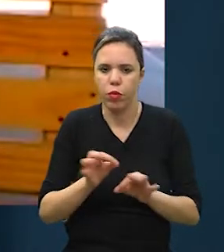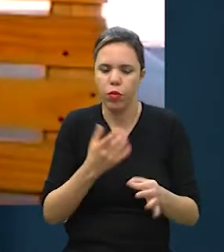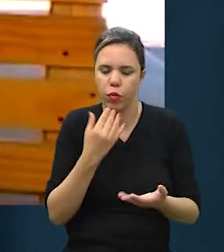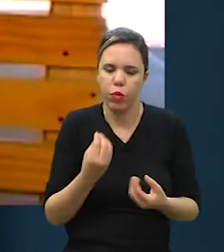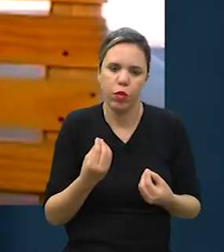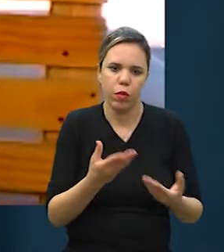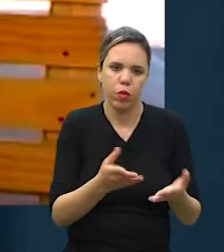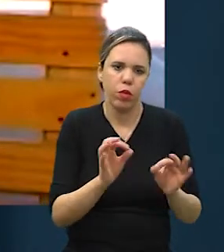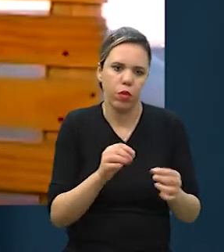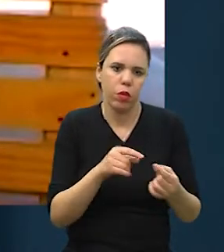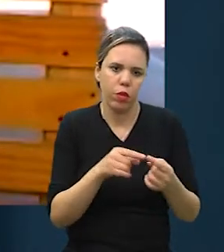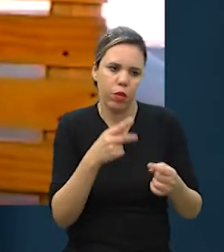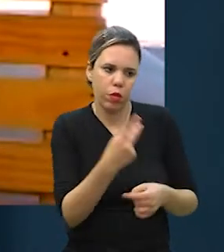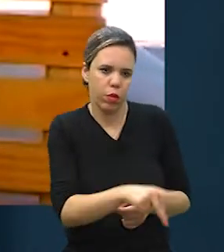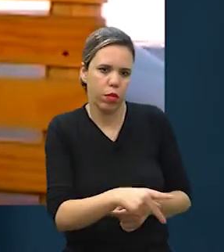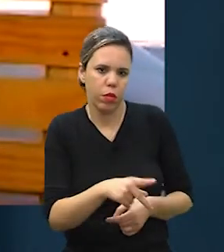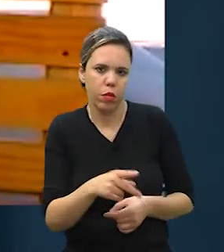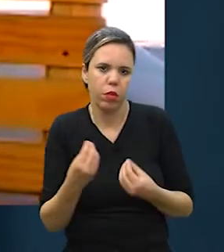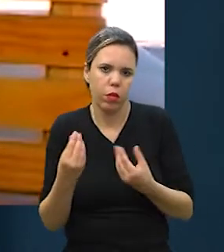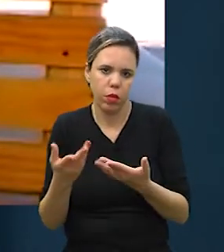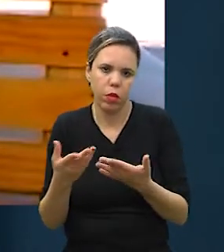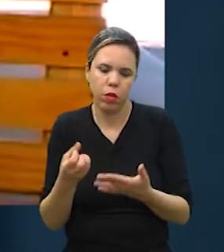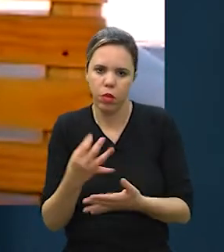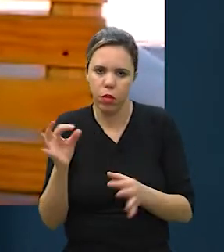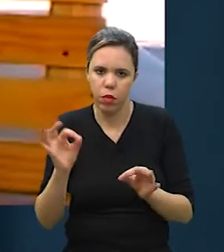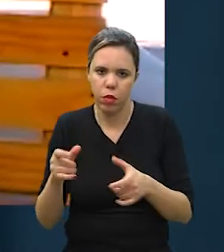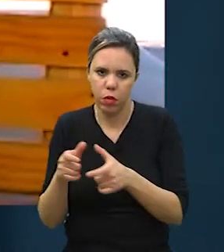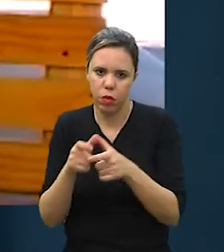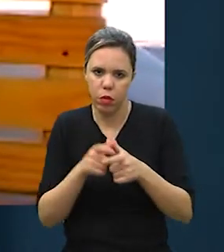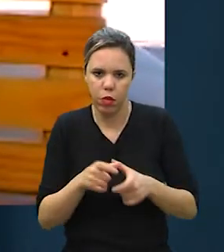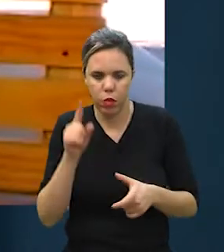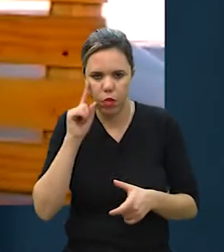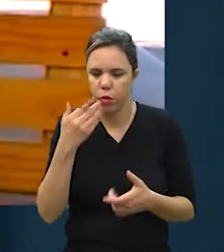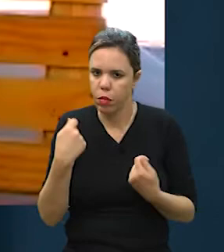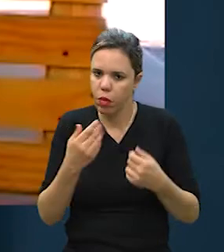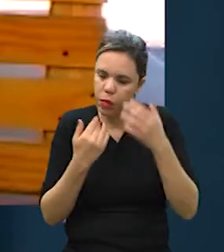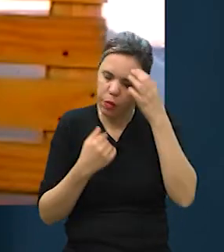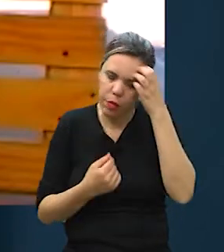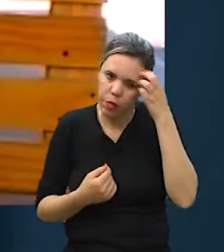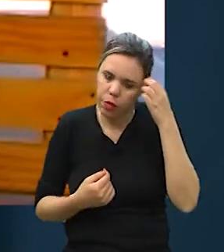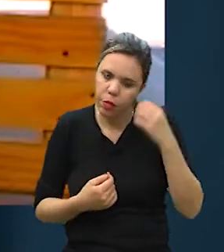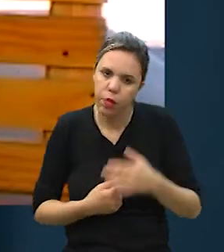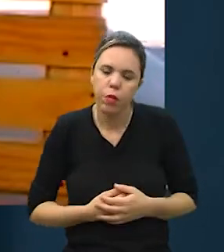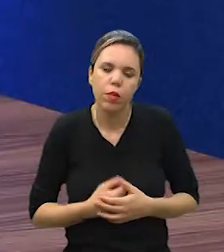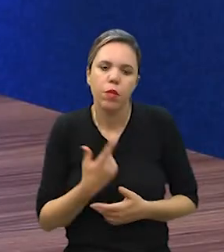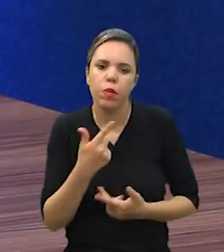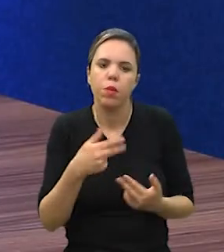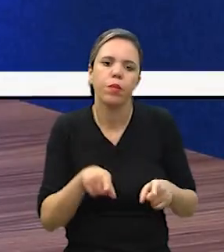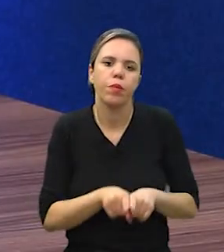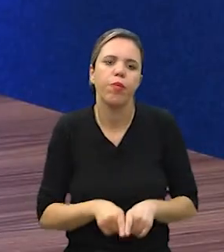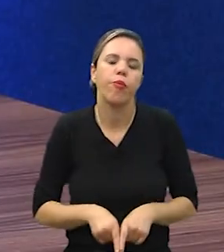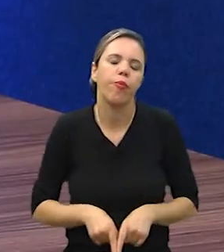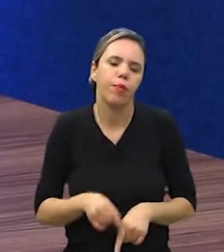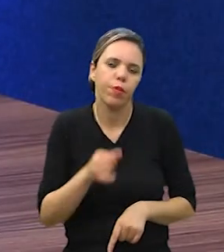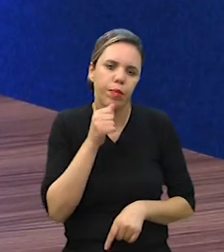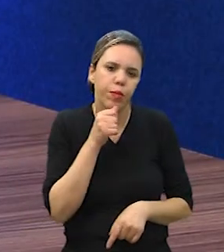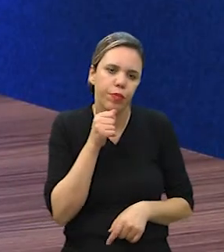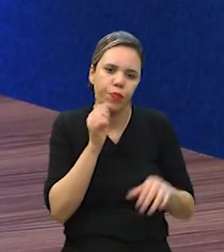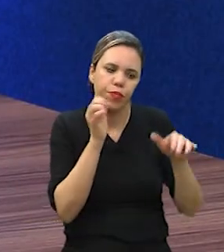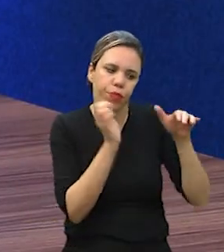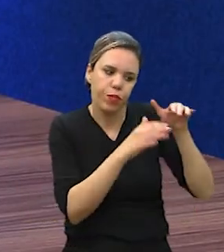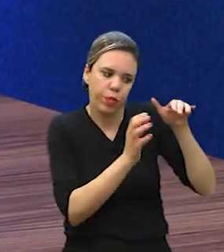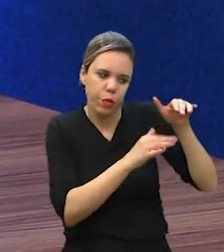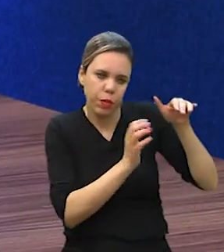formular a receita para ele e servir a porção diária que ele realmente precisa comer. Uma outra coisa também,